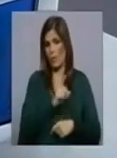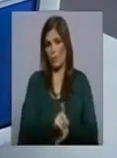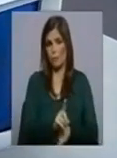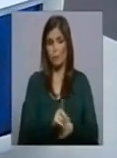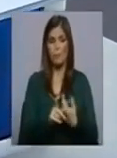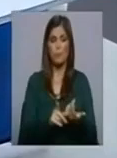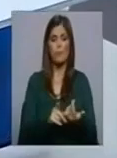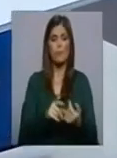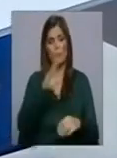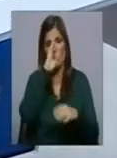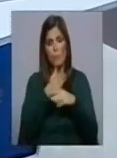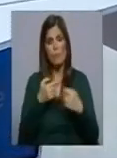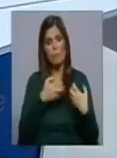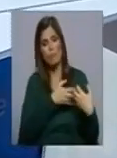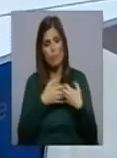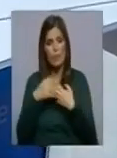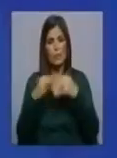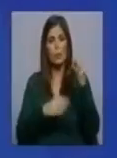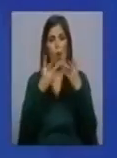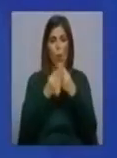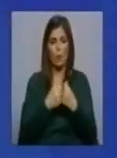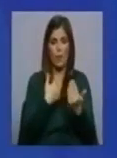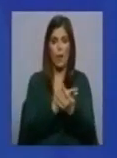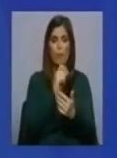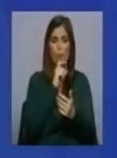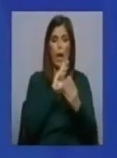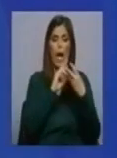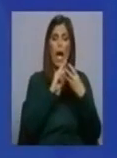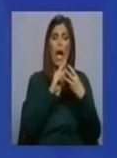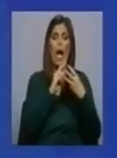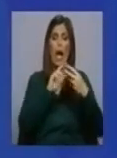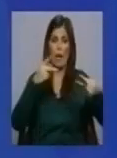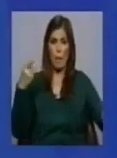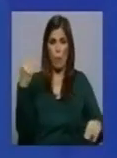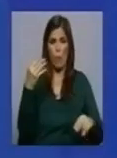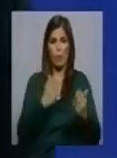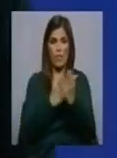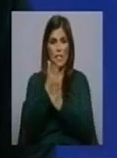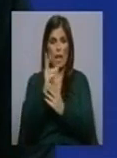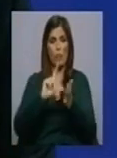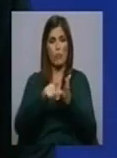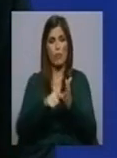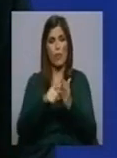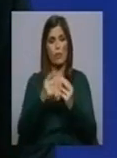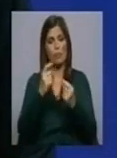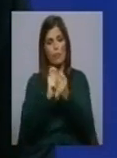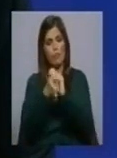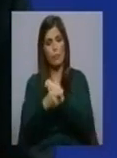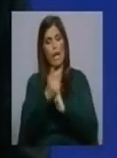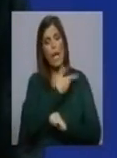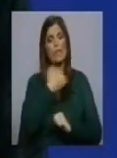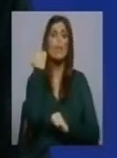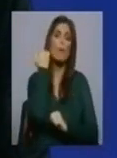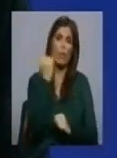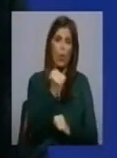fim de uma batalha jurídica com o Tribunal de Contas, que permite à Câmara do Porto avançar com um projeto de reconversão do antigo matador industrial, num polo